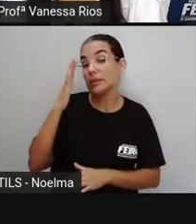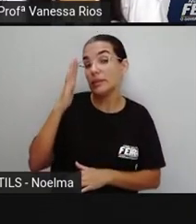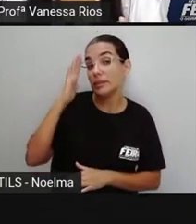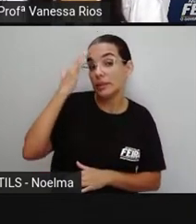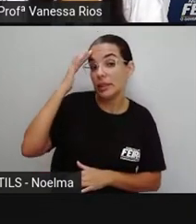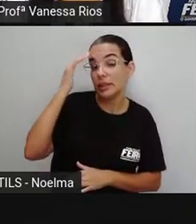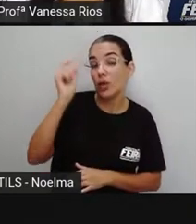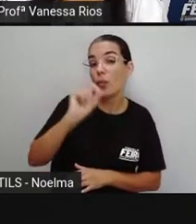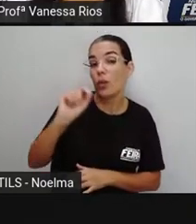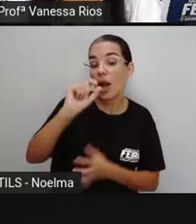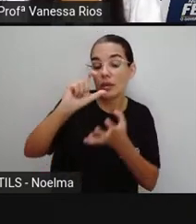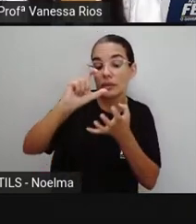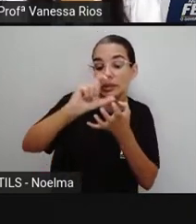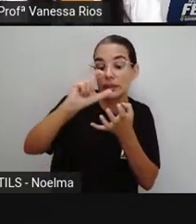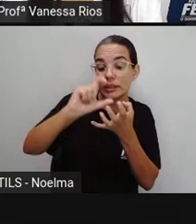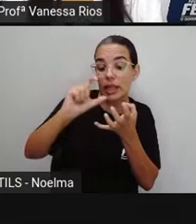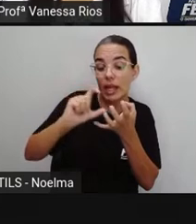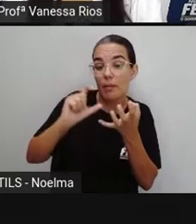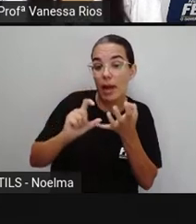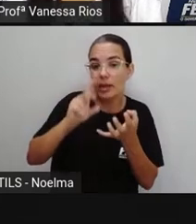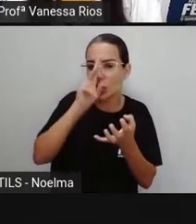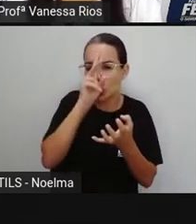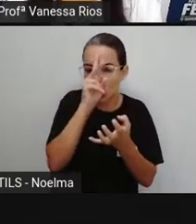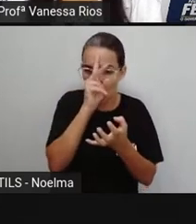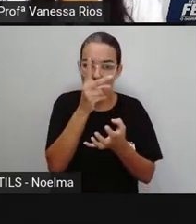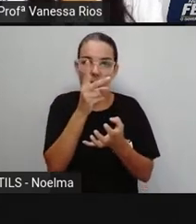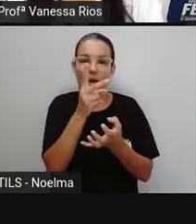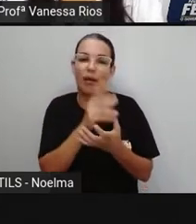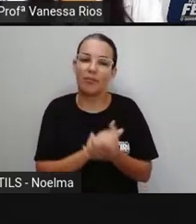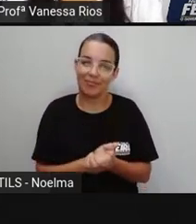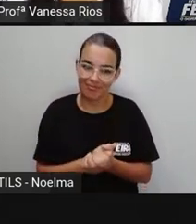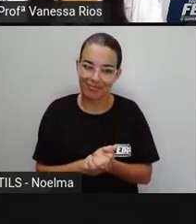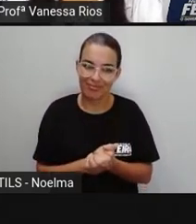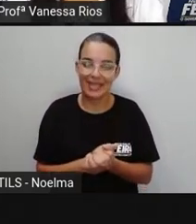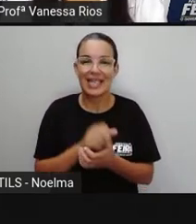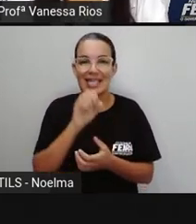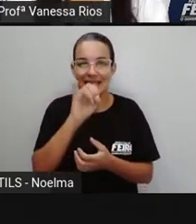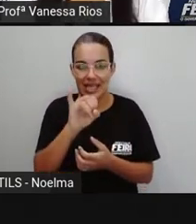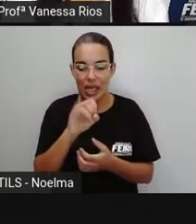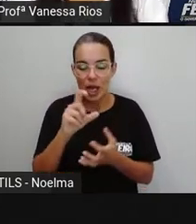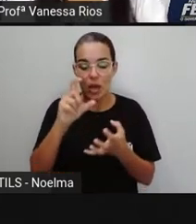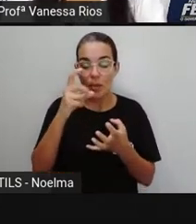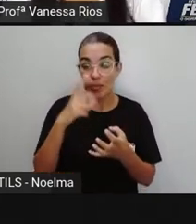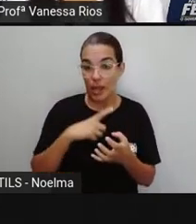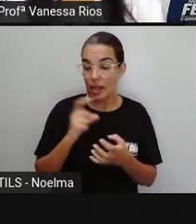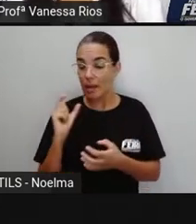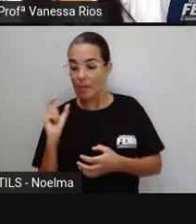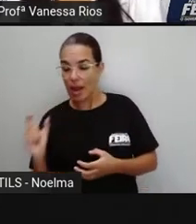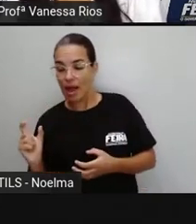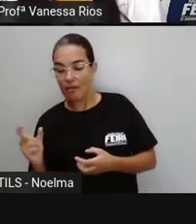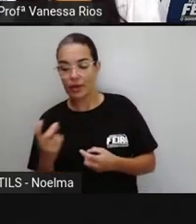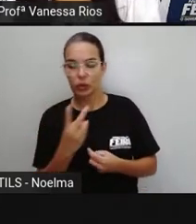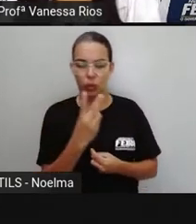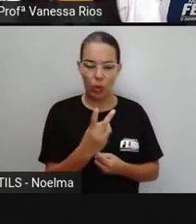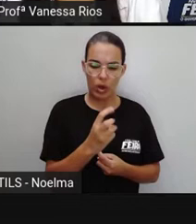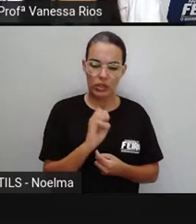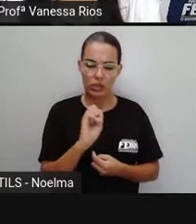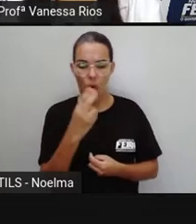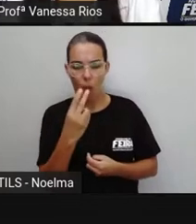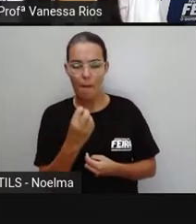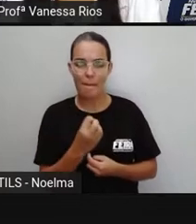sílaba tônica, que nas palavras, né, de duas ou mais sílabas, também possui